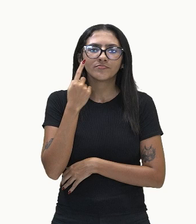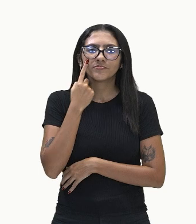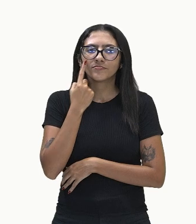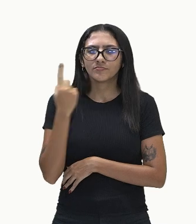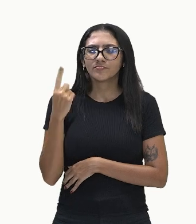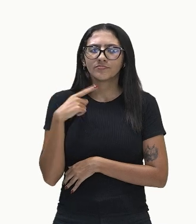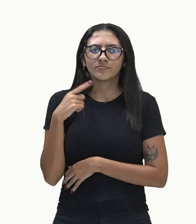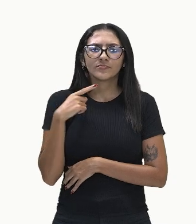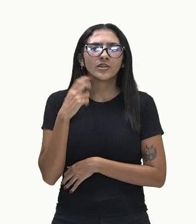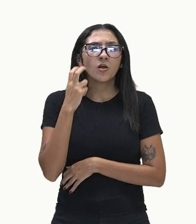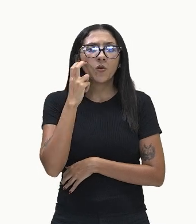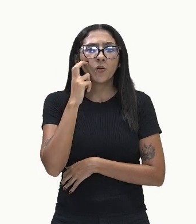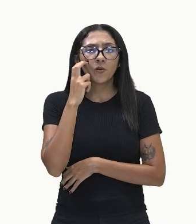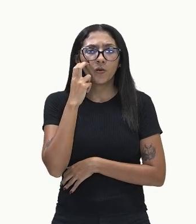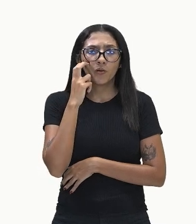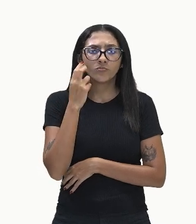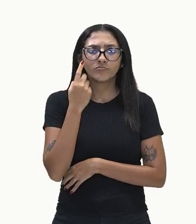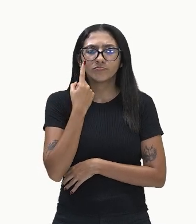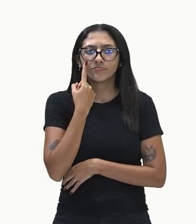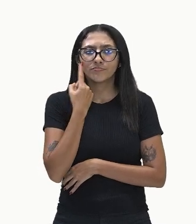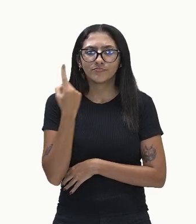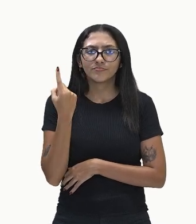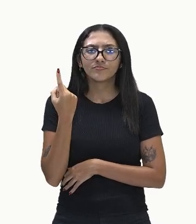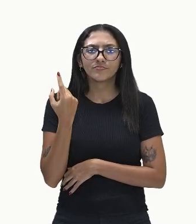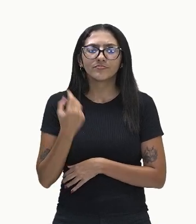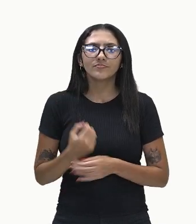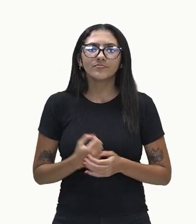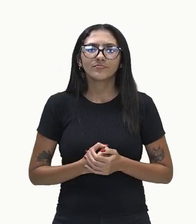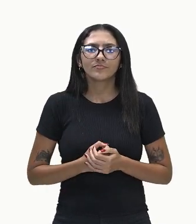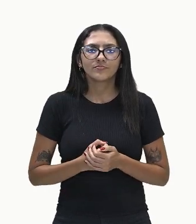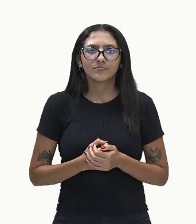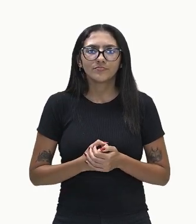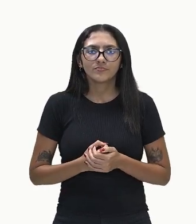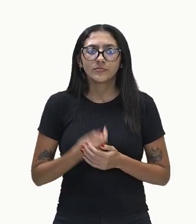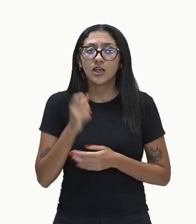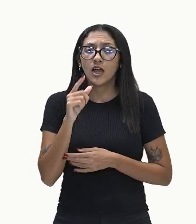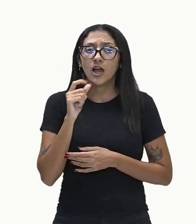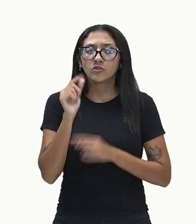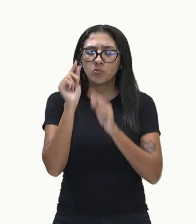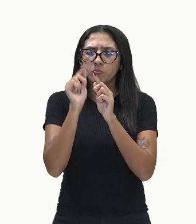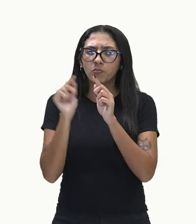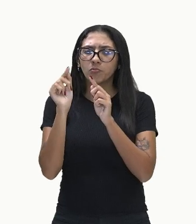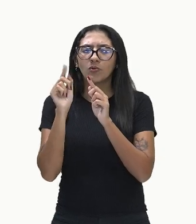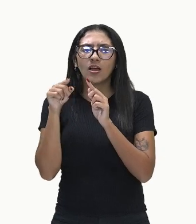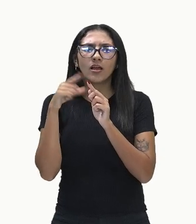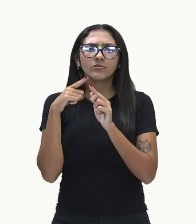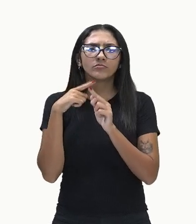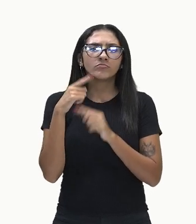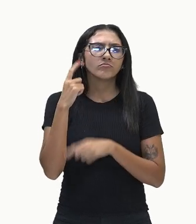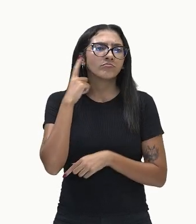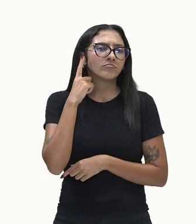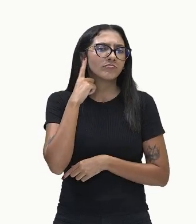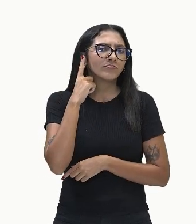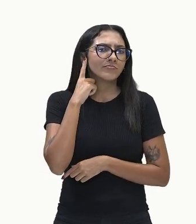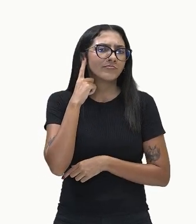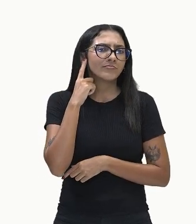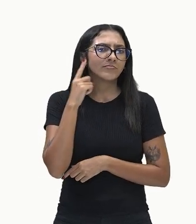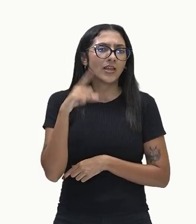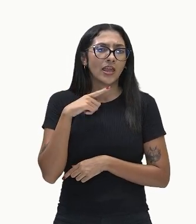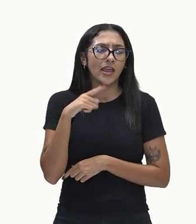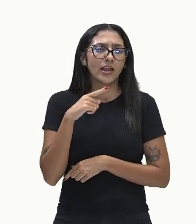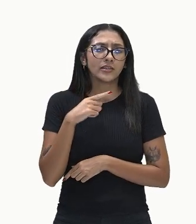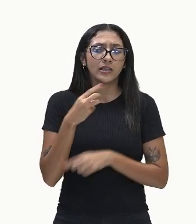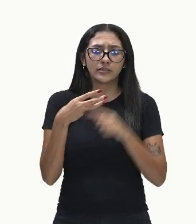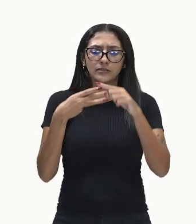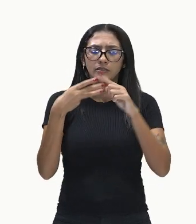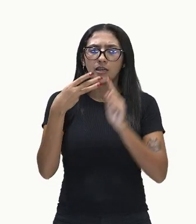rosa, eu vou pintá-la de azul. Tá bom? Mas está bem aqui o tímpano. Ele é uma membrana que ele vai estar associado, né, a três ossos.